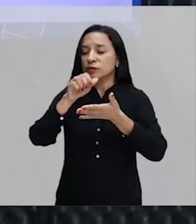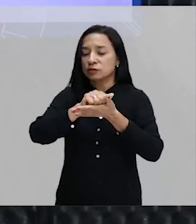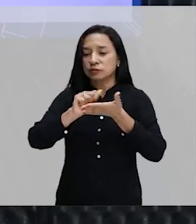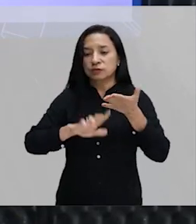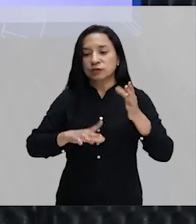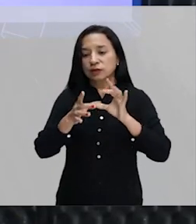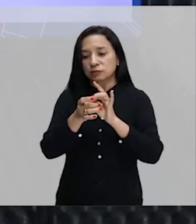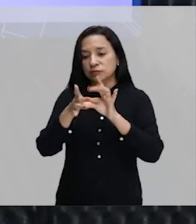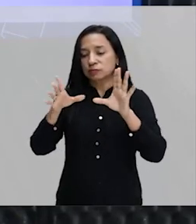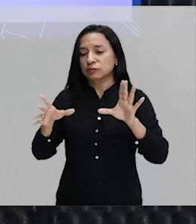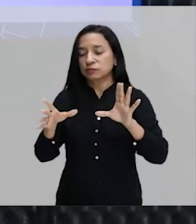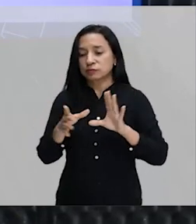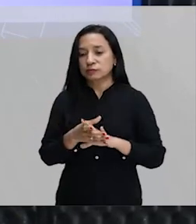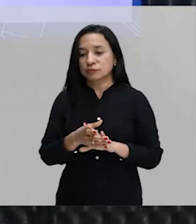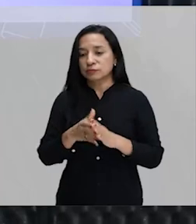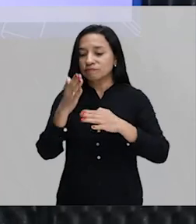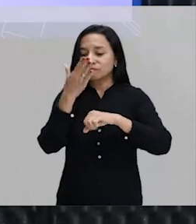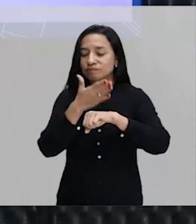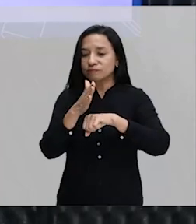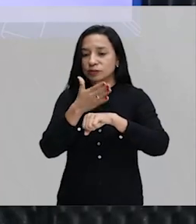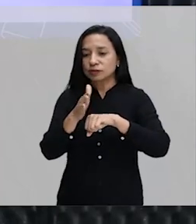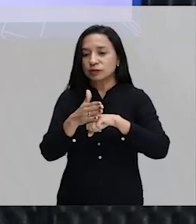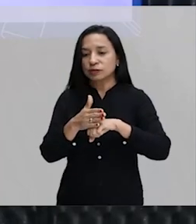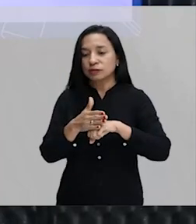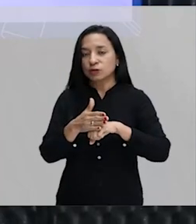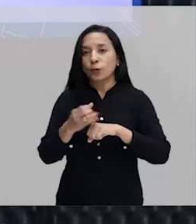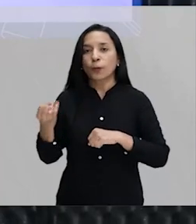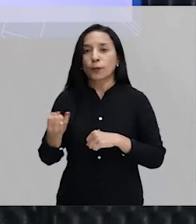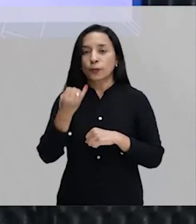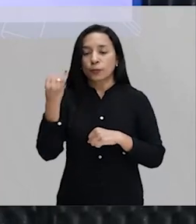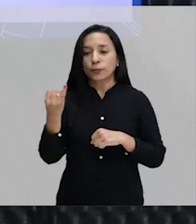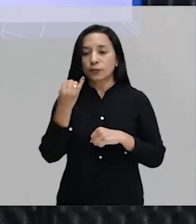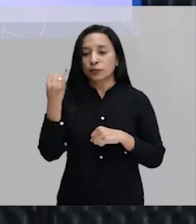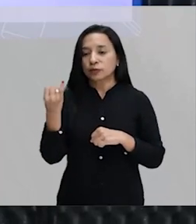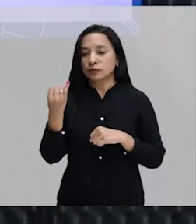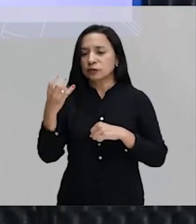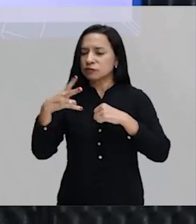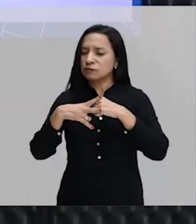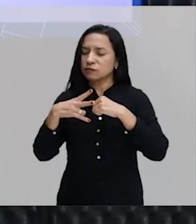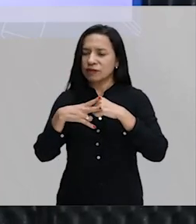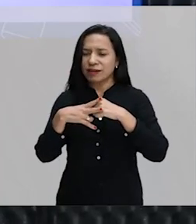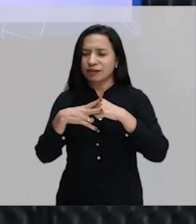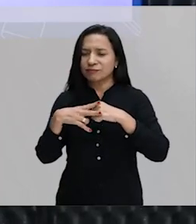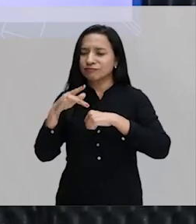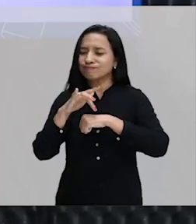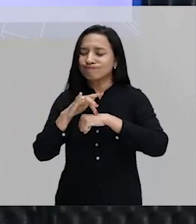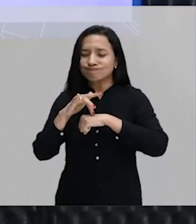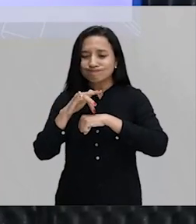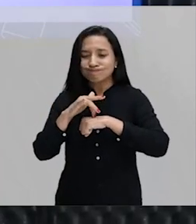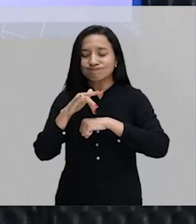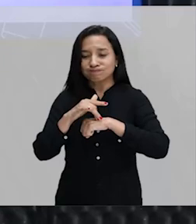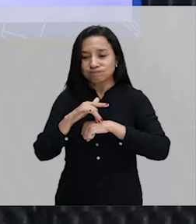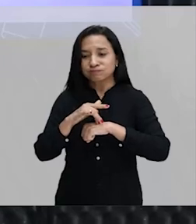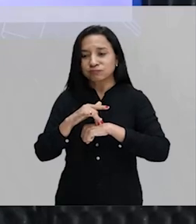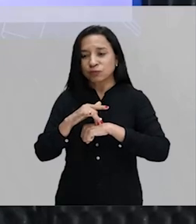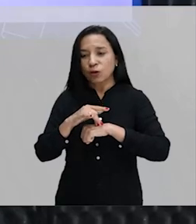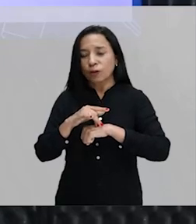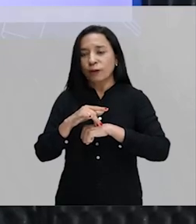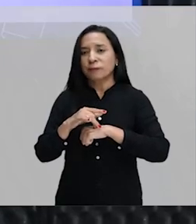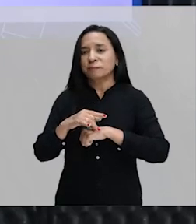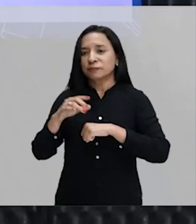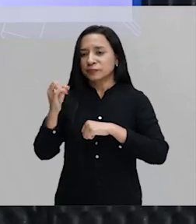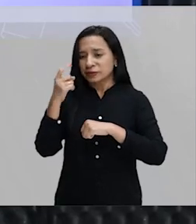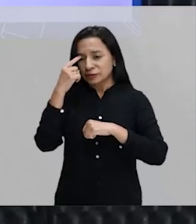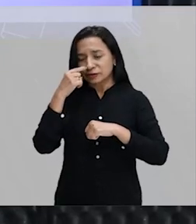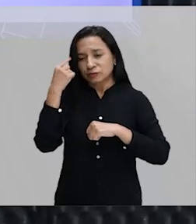disponíveis para vocês treinarem gente olha é muito importante verbo é chato principalmente espanhol não vou dizer para vocês ah é